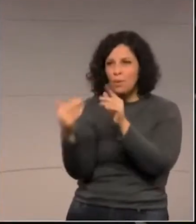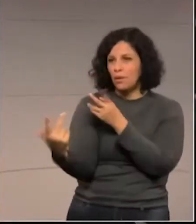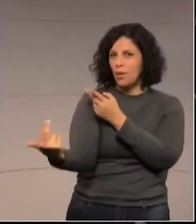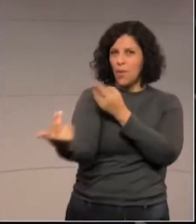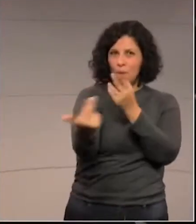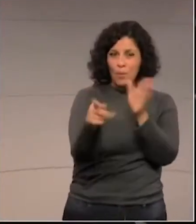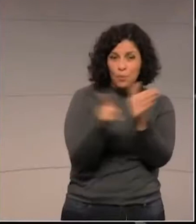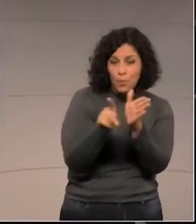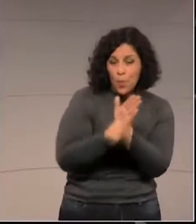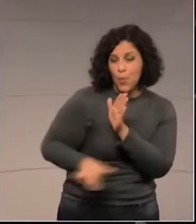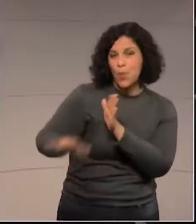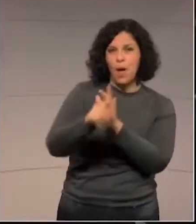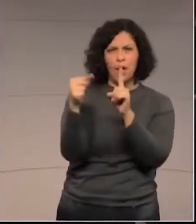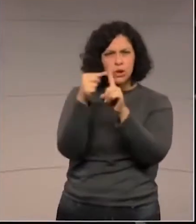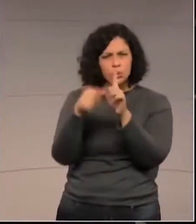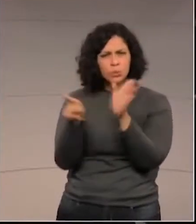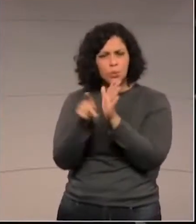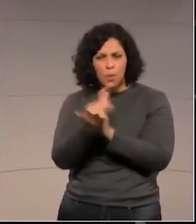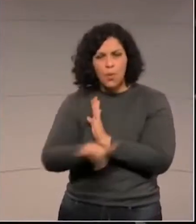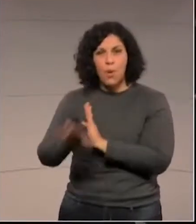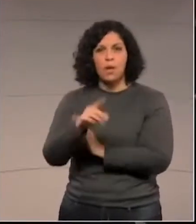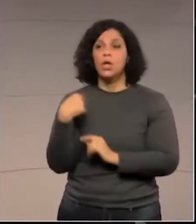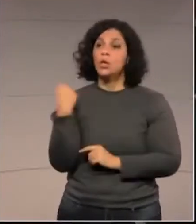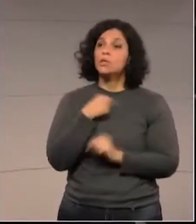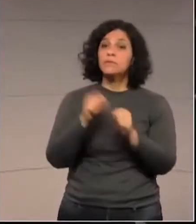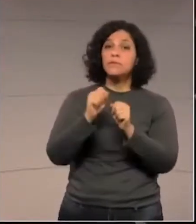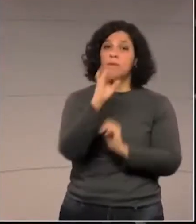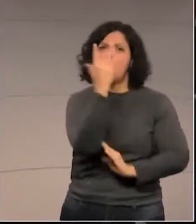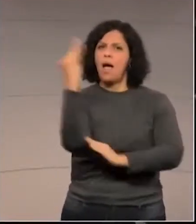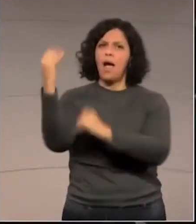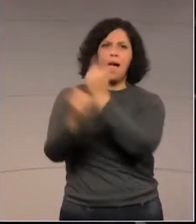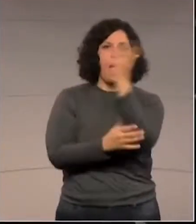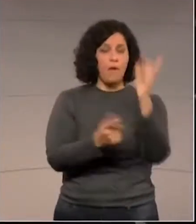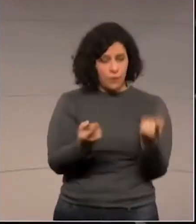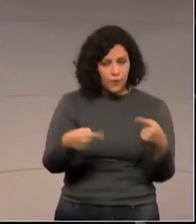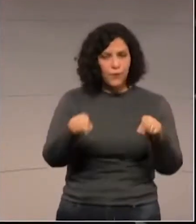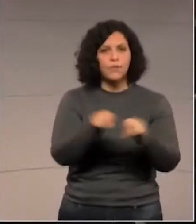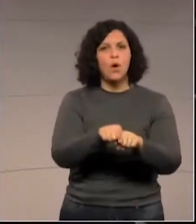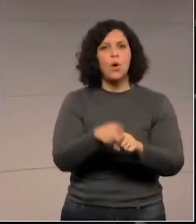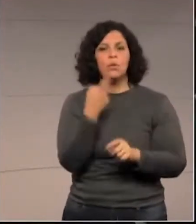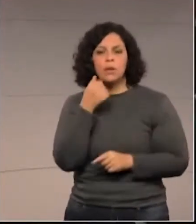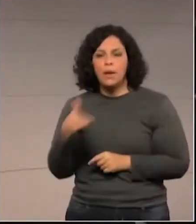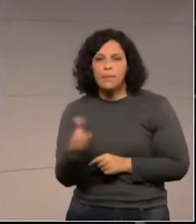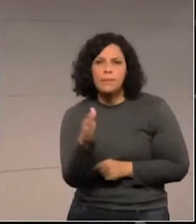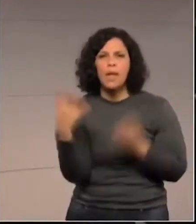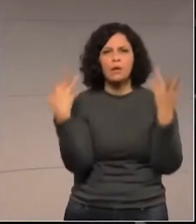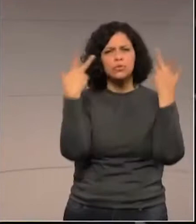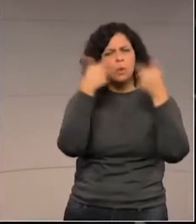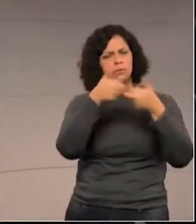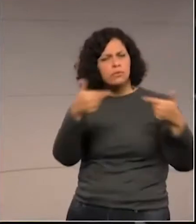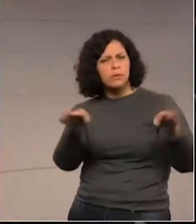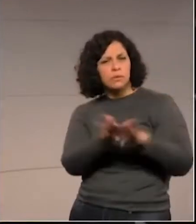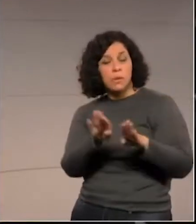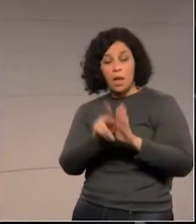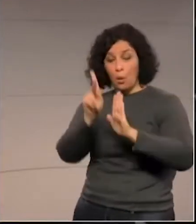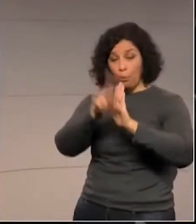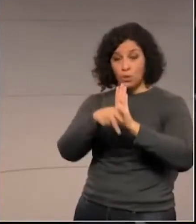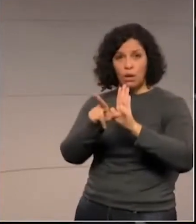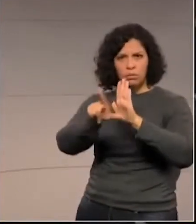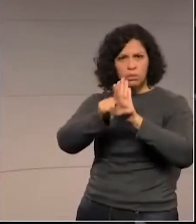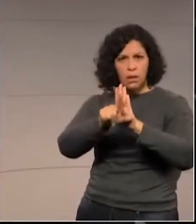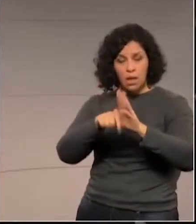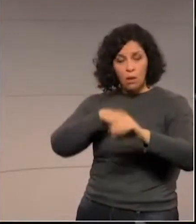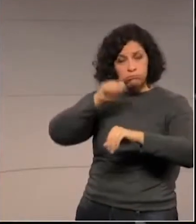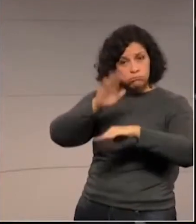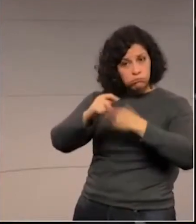Então, com isso, nós vamos rever a flora, a fauna, os peixes, vão aumentar muito. E outro projeto de lei que nós temos também da nossa